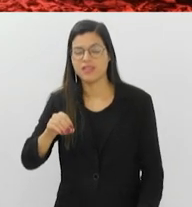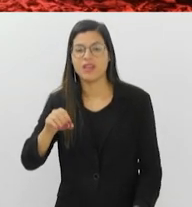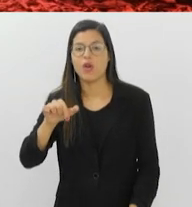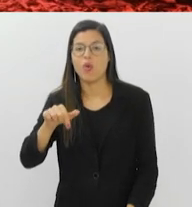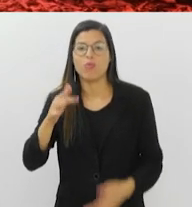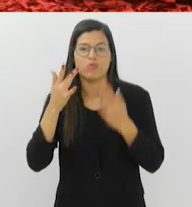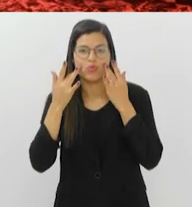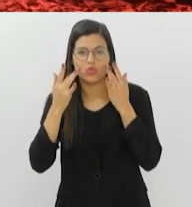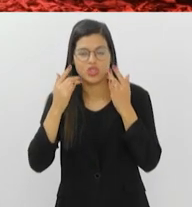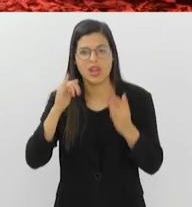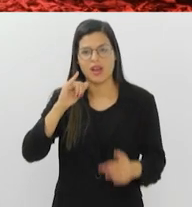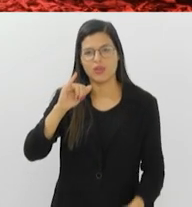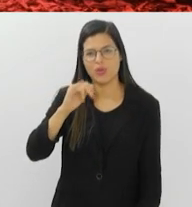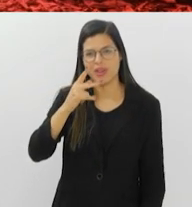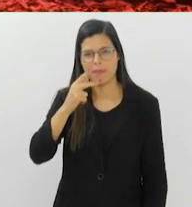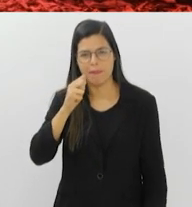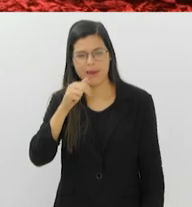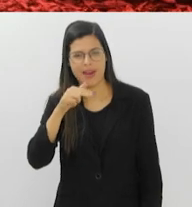Rubens Correia.